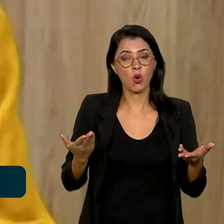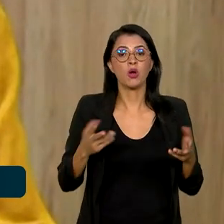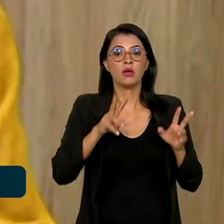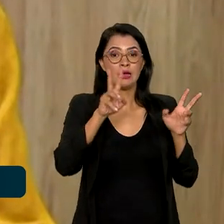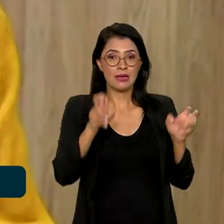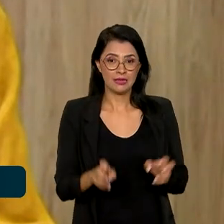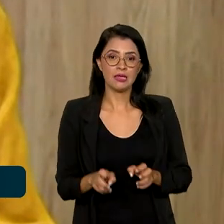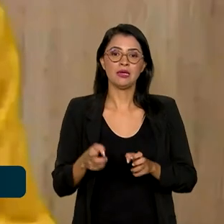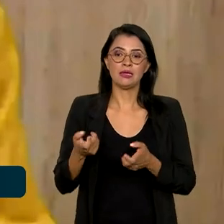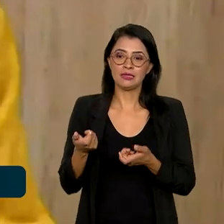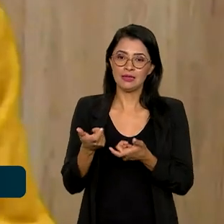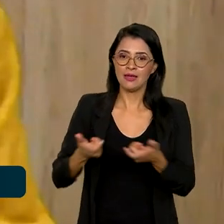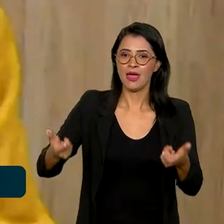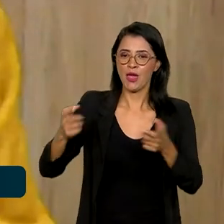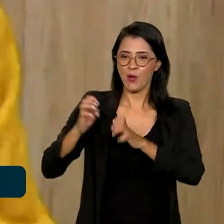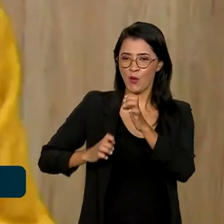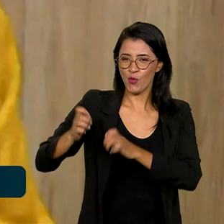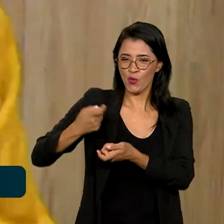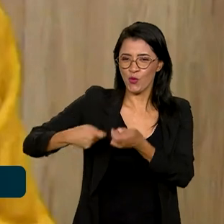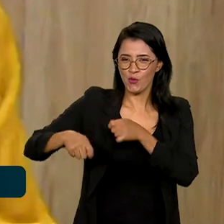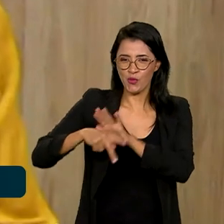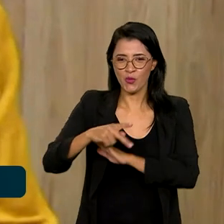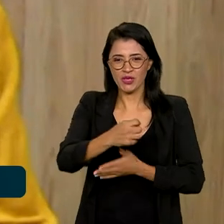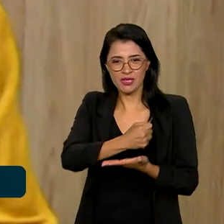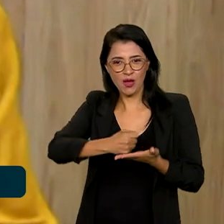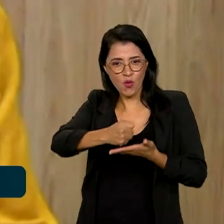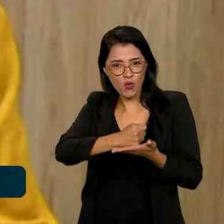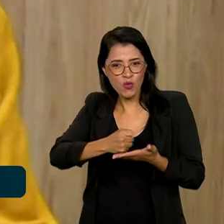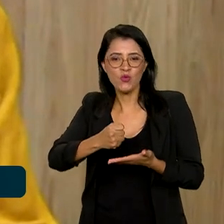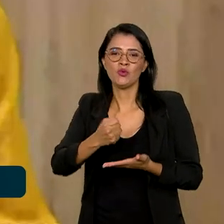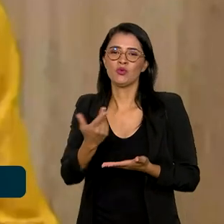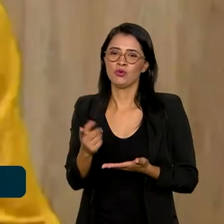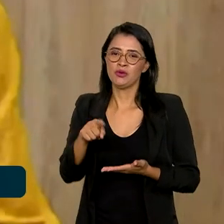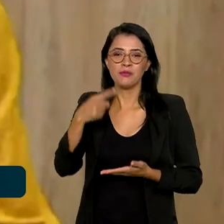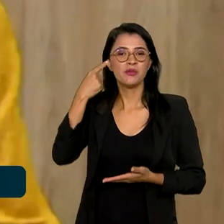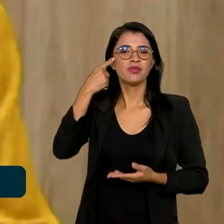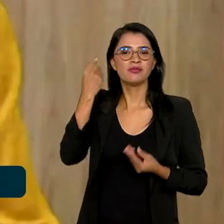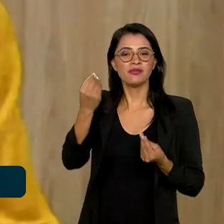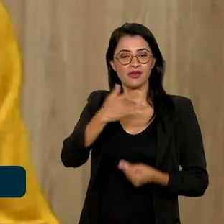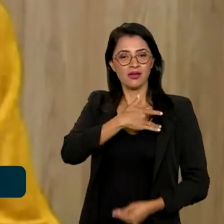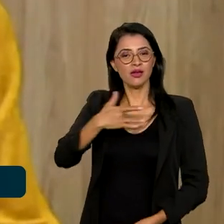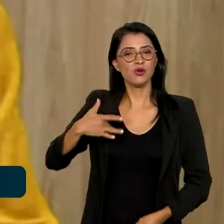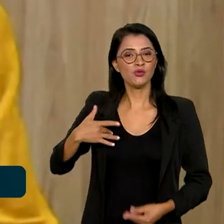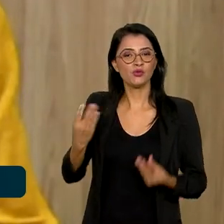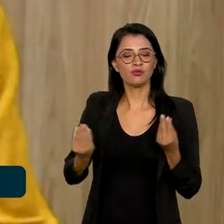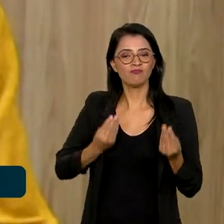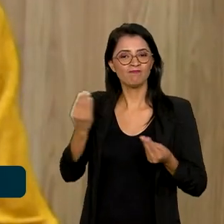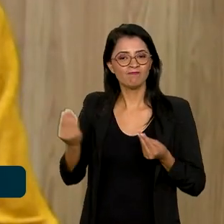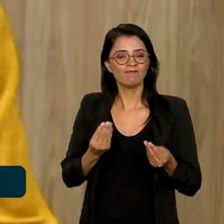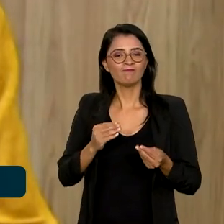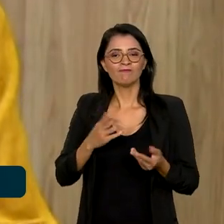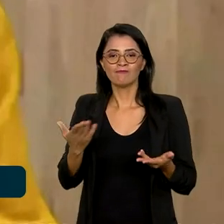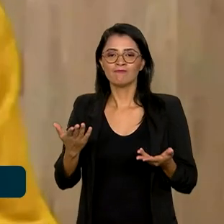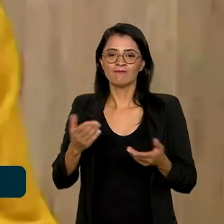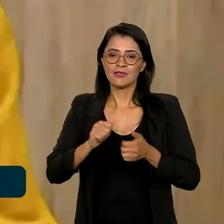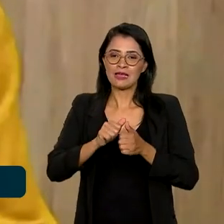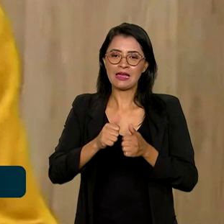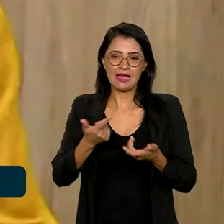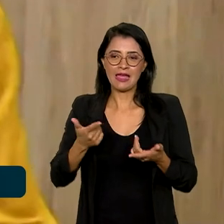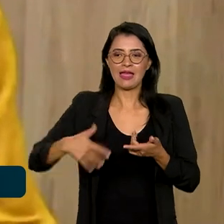do Complexo Econômico e Industrial da Saúde, pensando a ações frente a